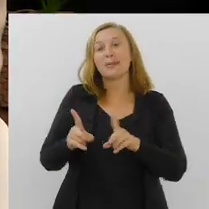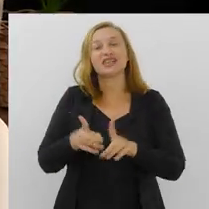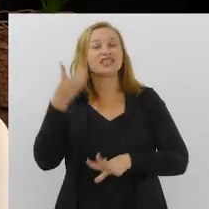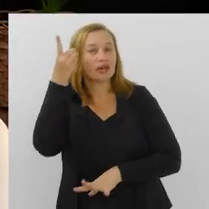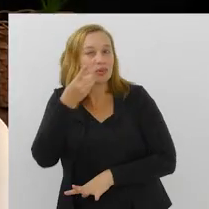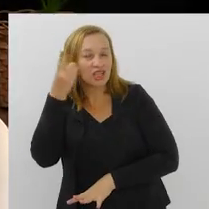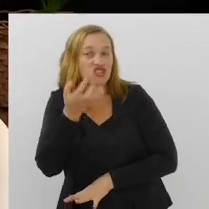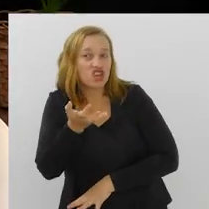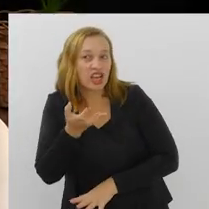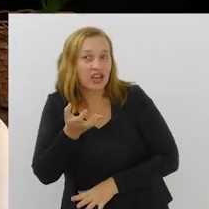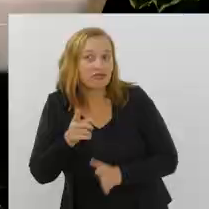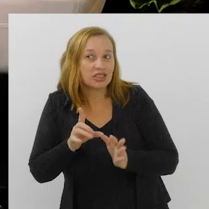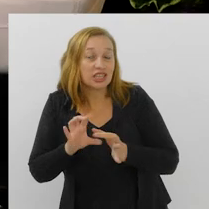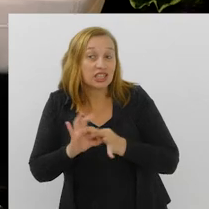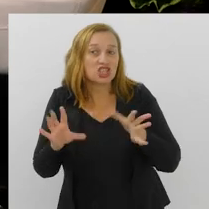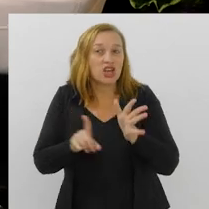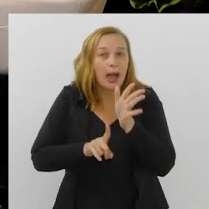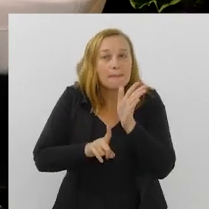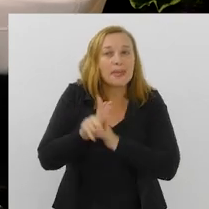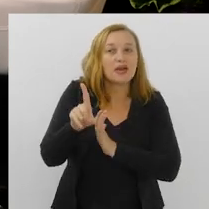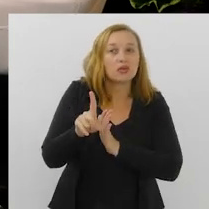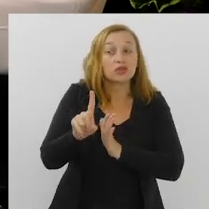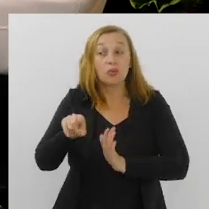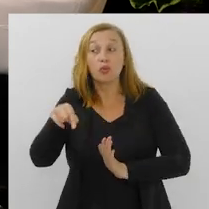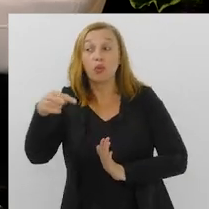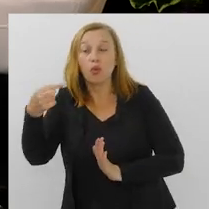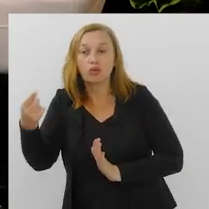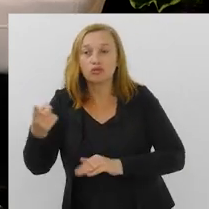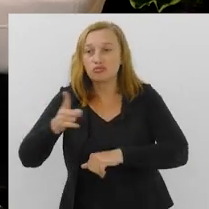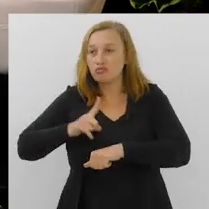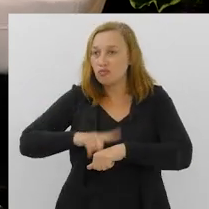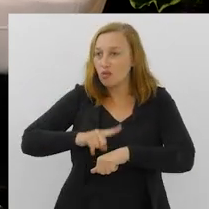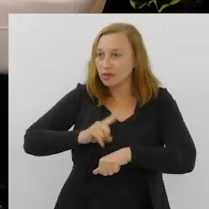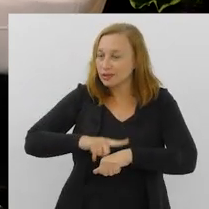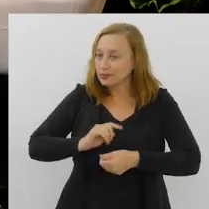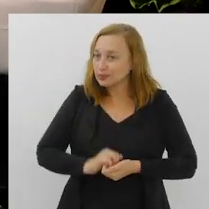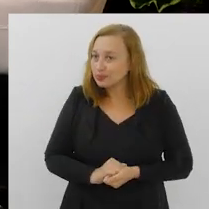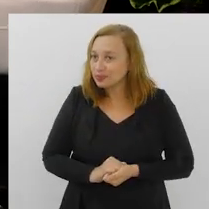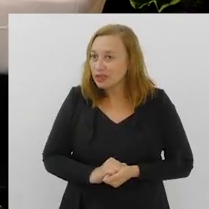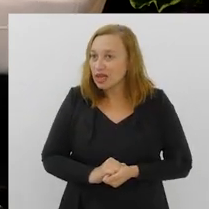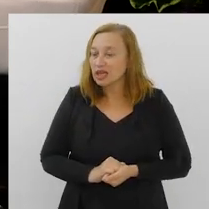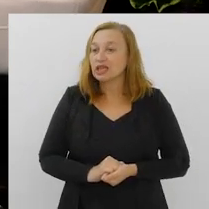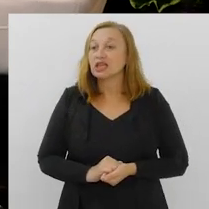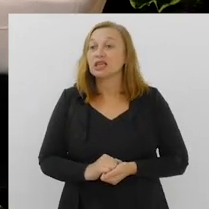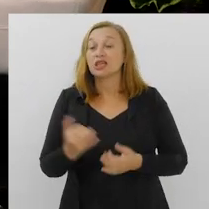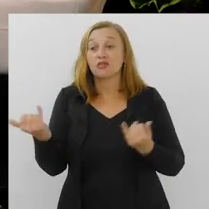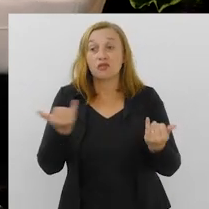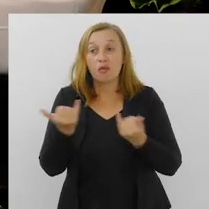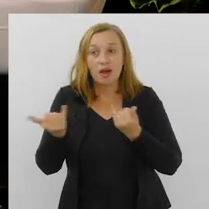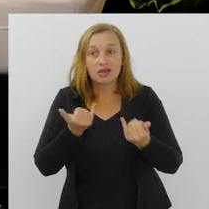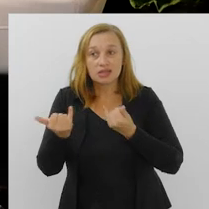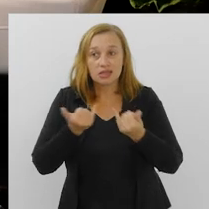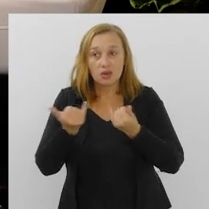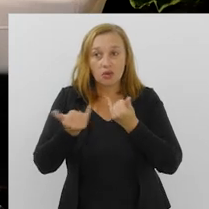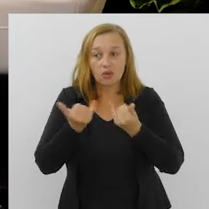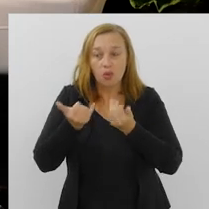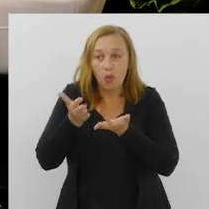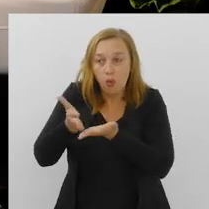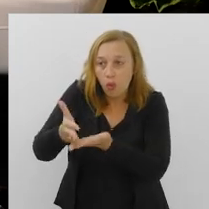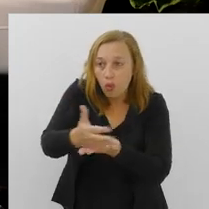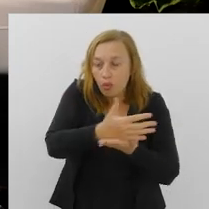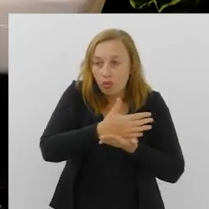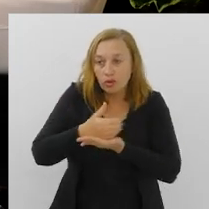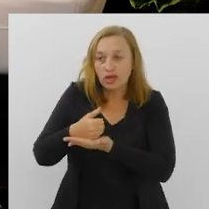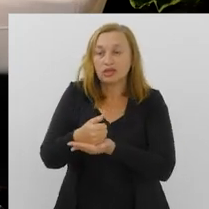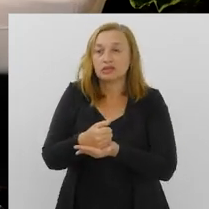nosso primeiro bloco. Mas, deputado, eu já quero deixar aqui a pergunta para o segundo bloco, né? Aqui, ó, lhe trazer um dado que foi